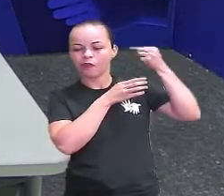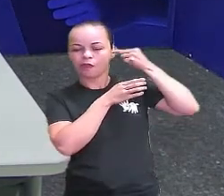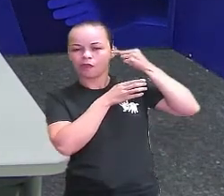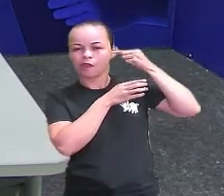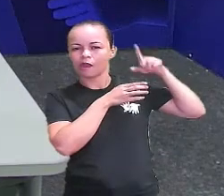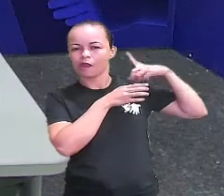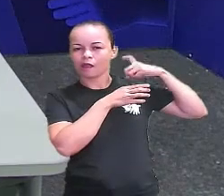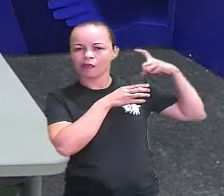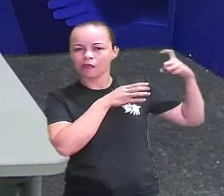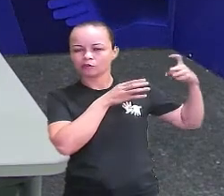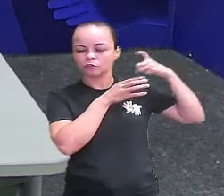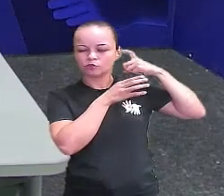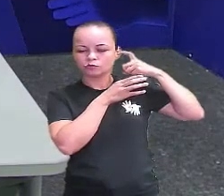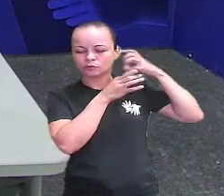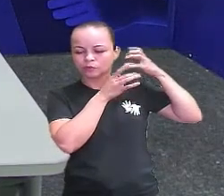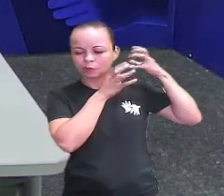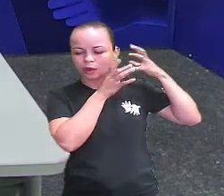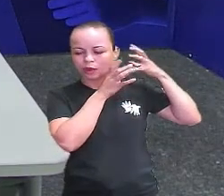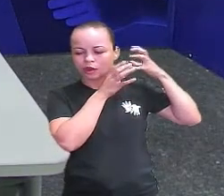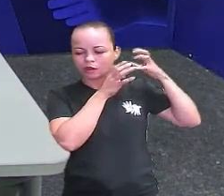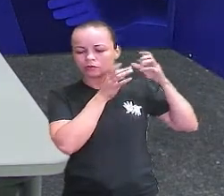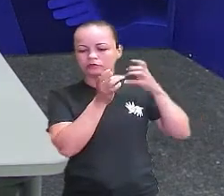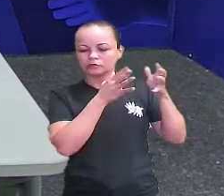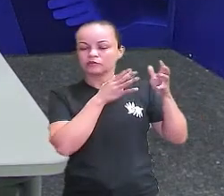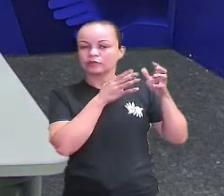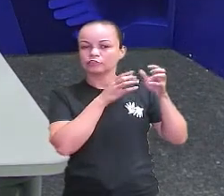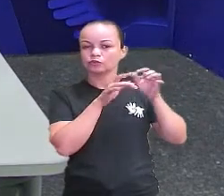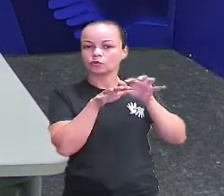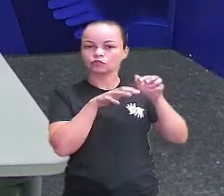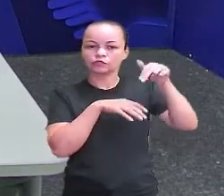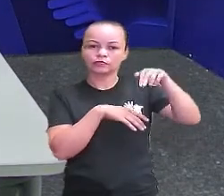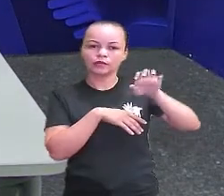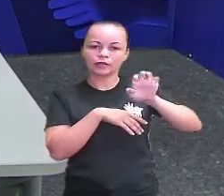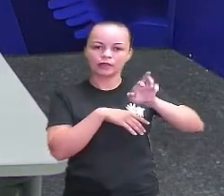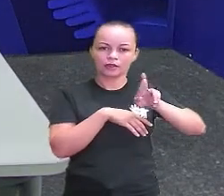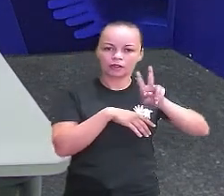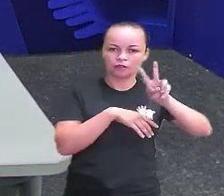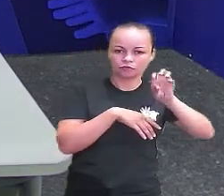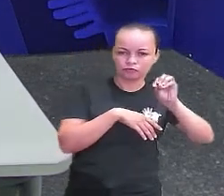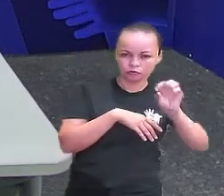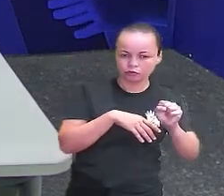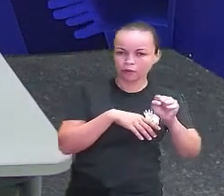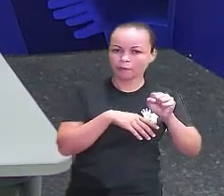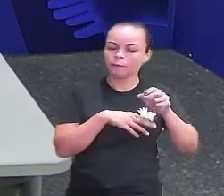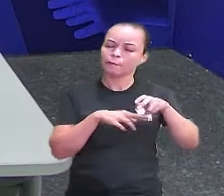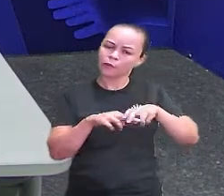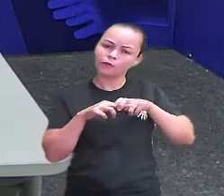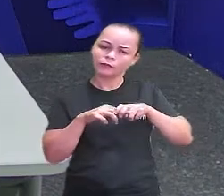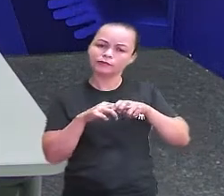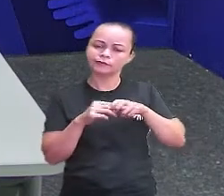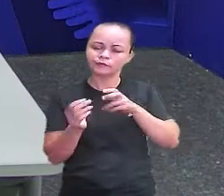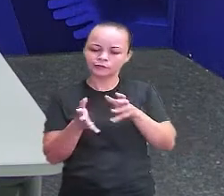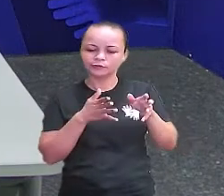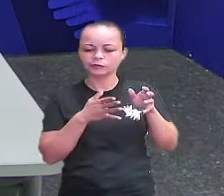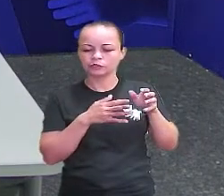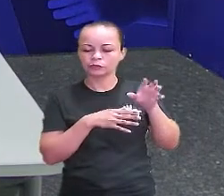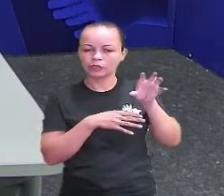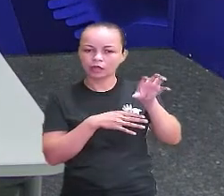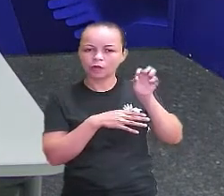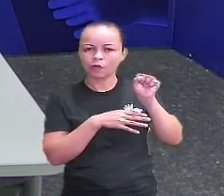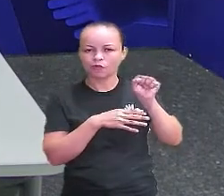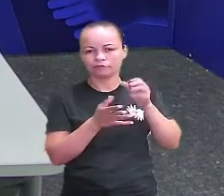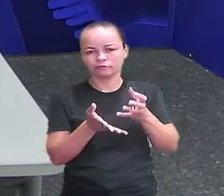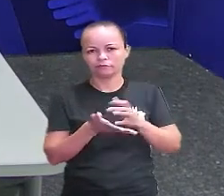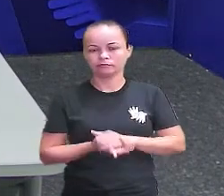ela mexe com os nossos nervos. E é por isso que a gente consegue ouvir. E dentro da nossa orelha